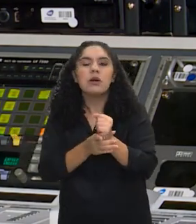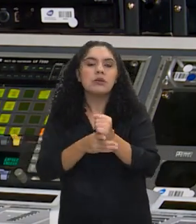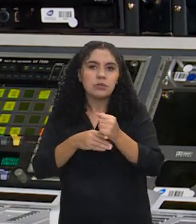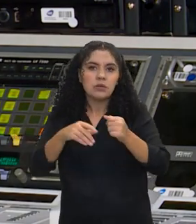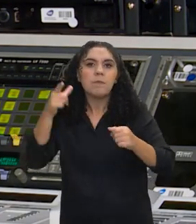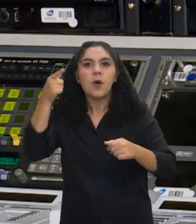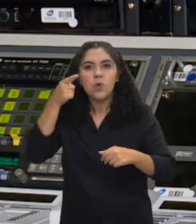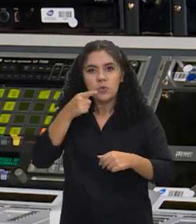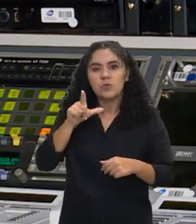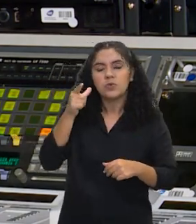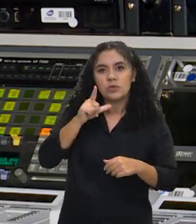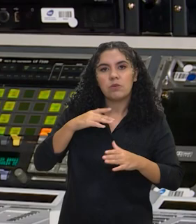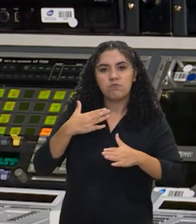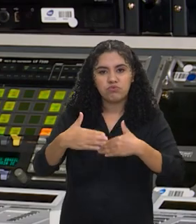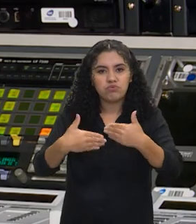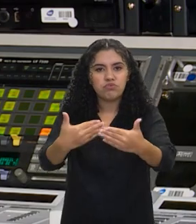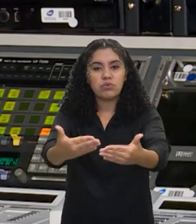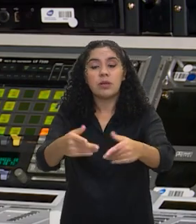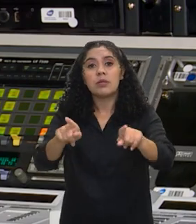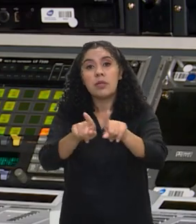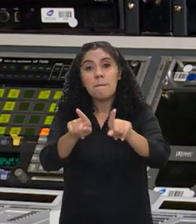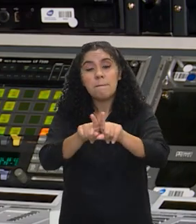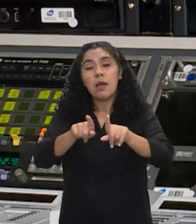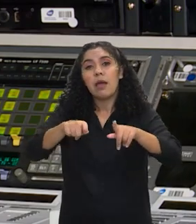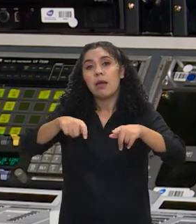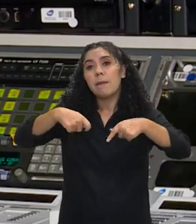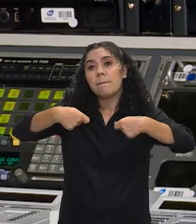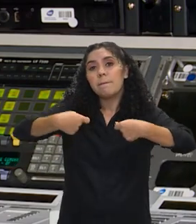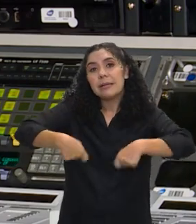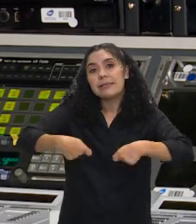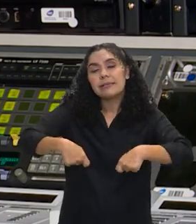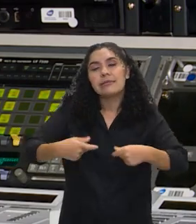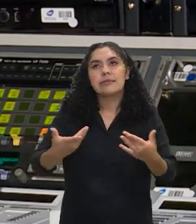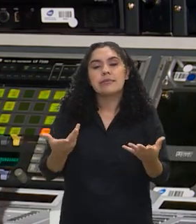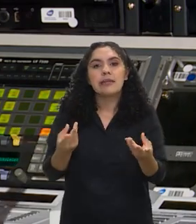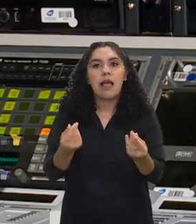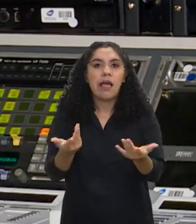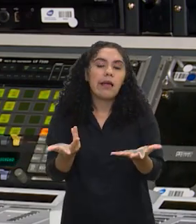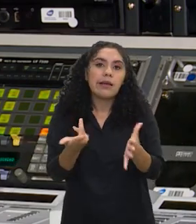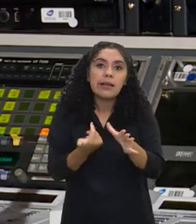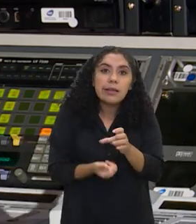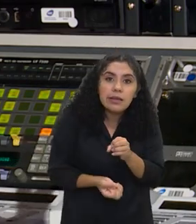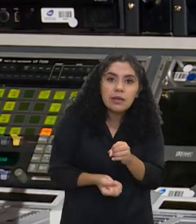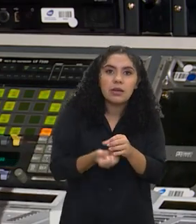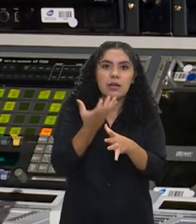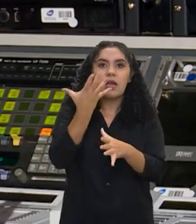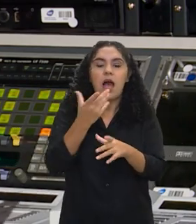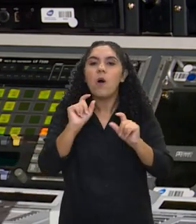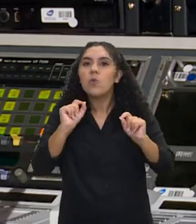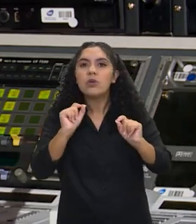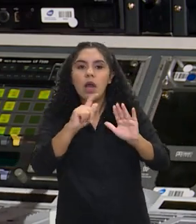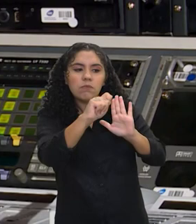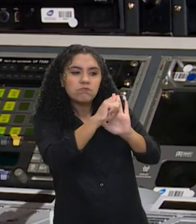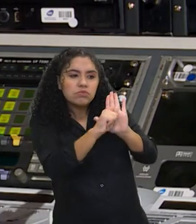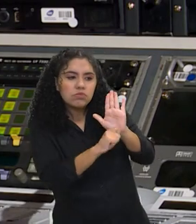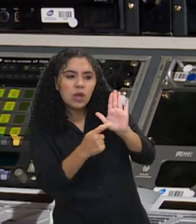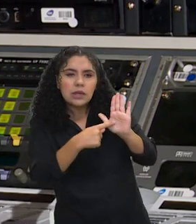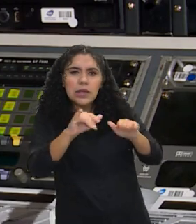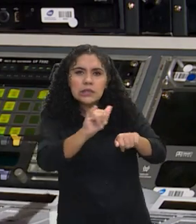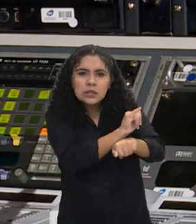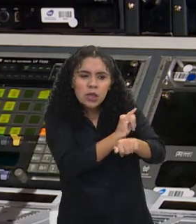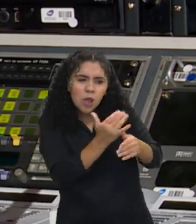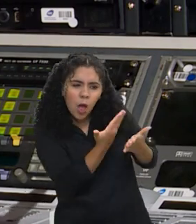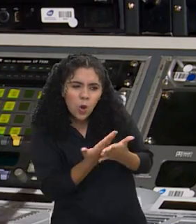aconteceram, elas retiram esse conteúdo. Elas precisam, na verdade, é criar, fazer com que os algoritmos funcionem